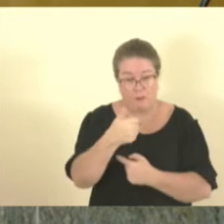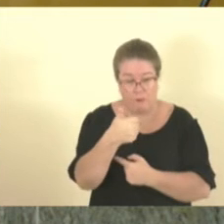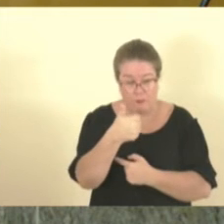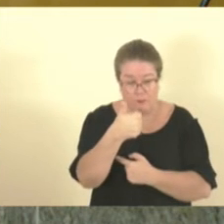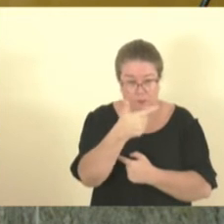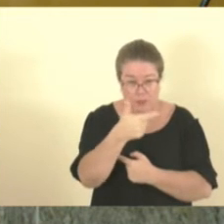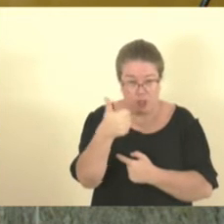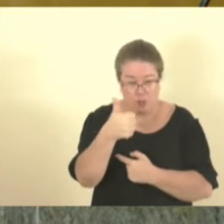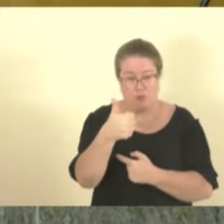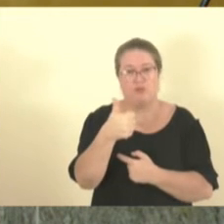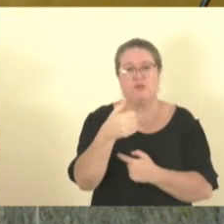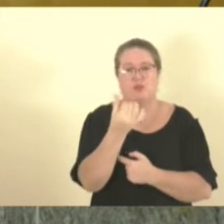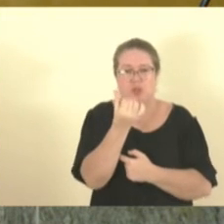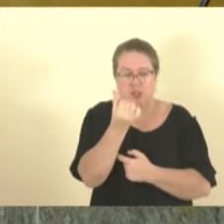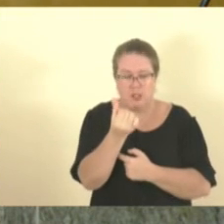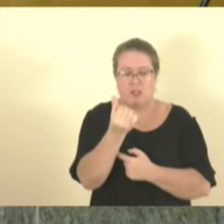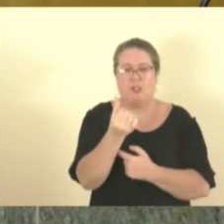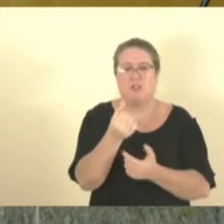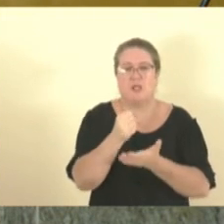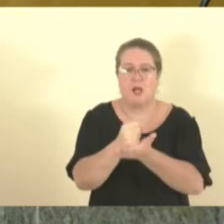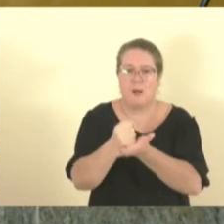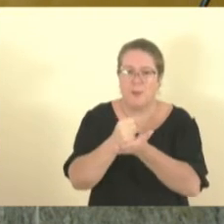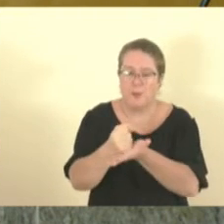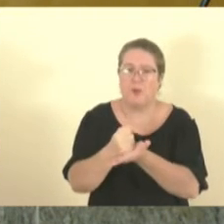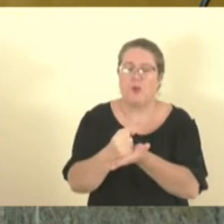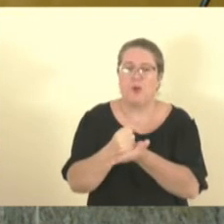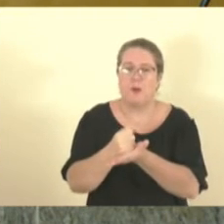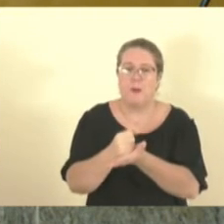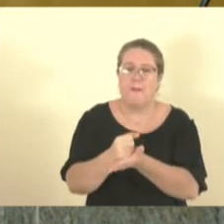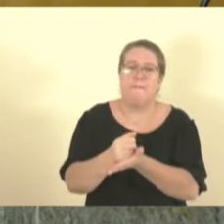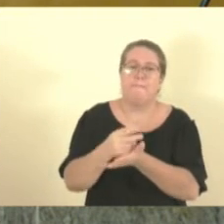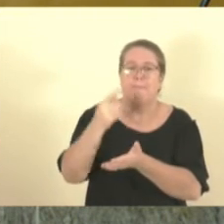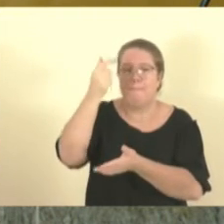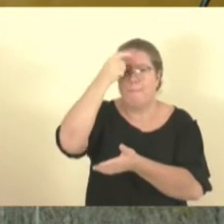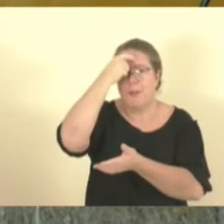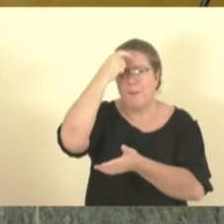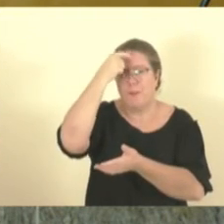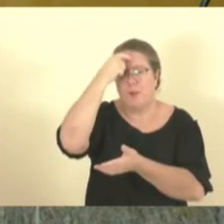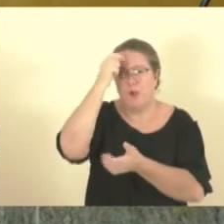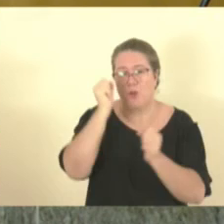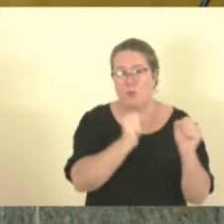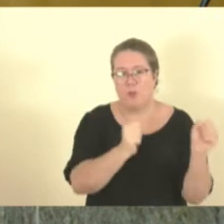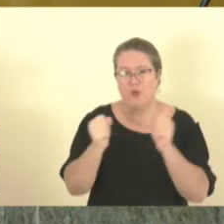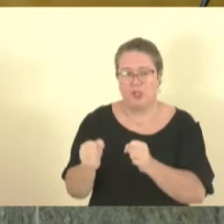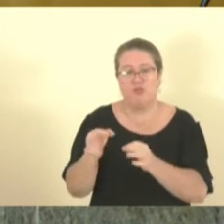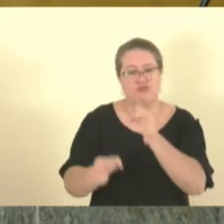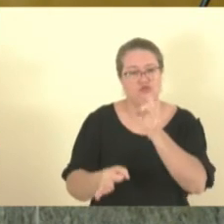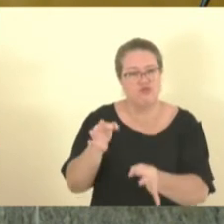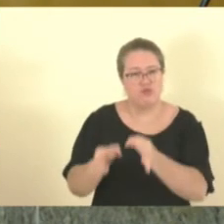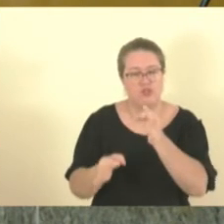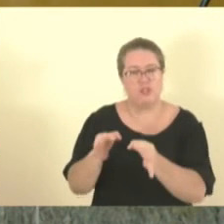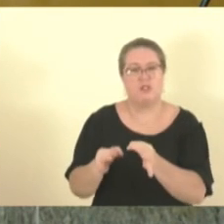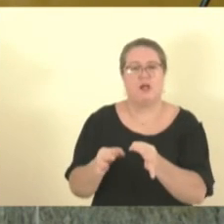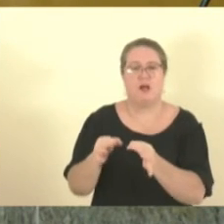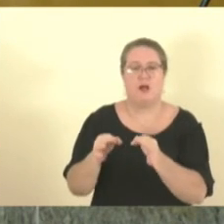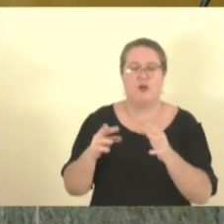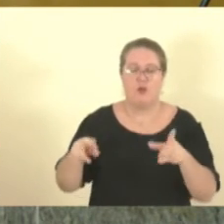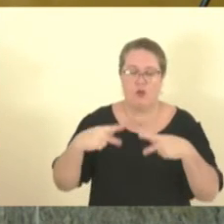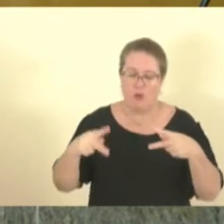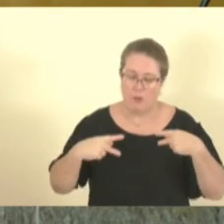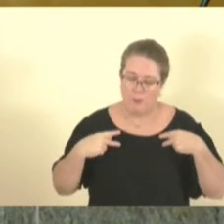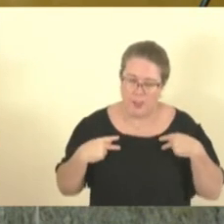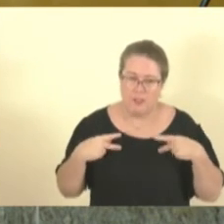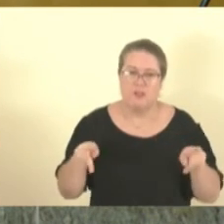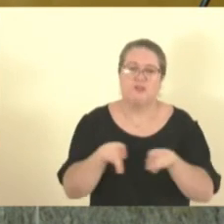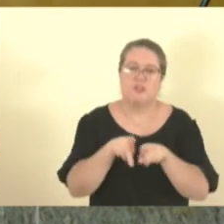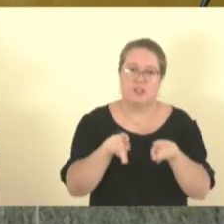às 16 horas, em homenagem ao dia da memória do Poder Judiciário, conforme requerimento do deputado Mazin dos Anjos.